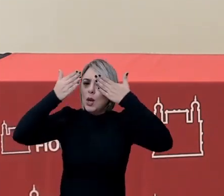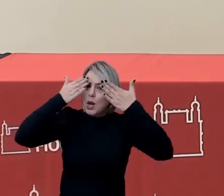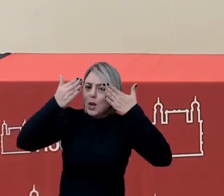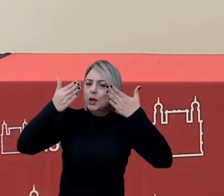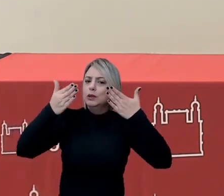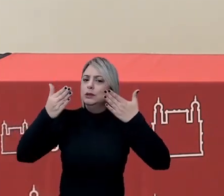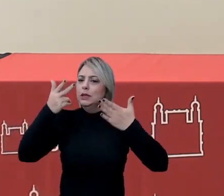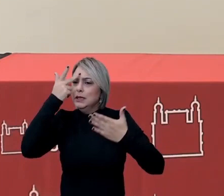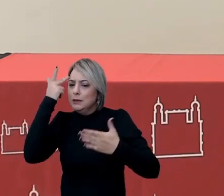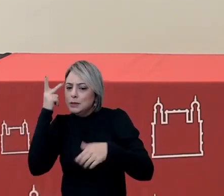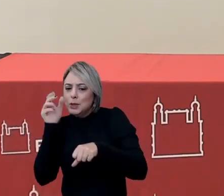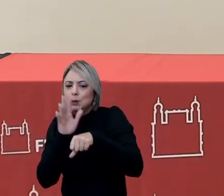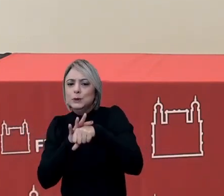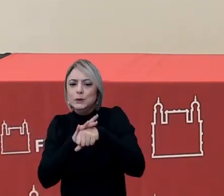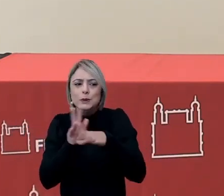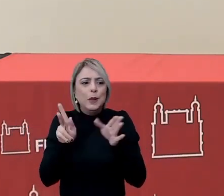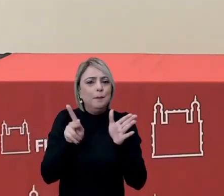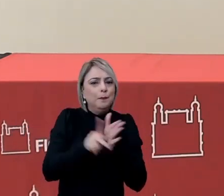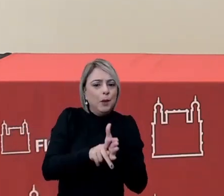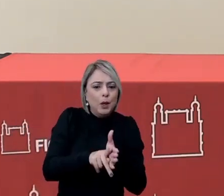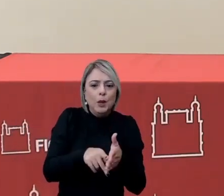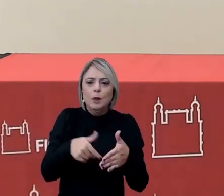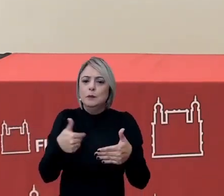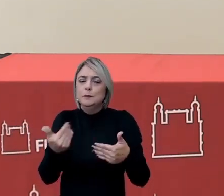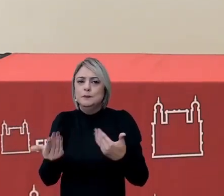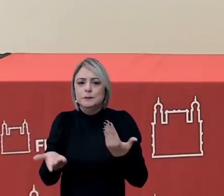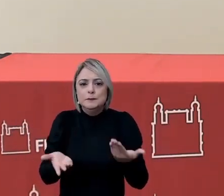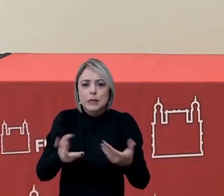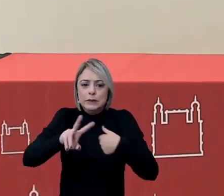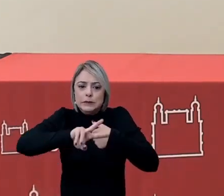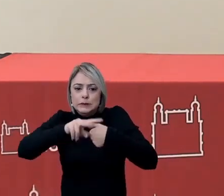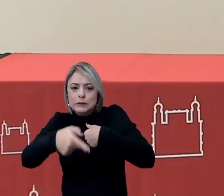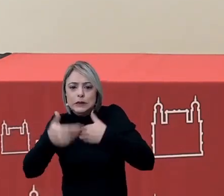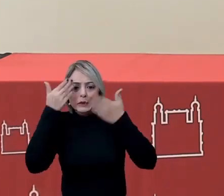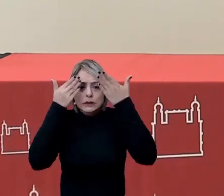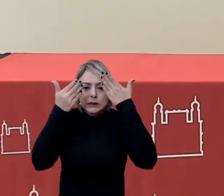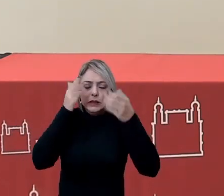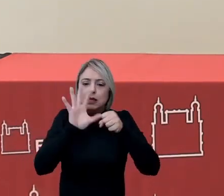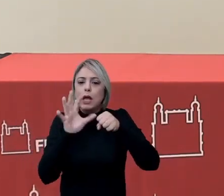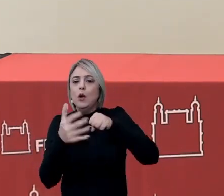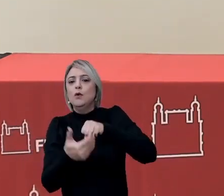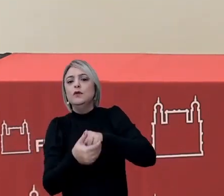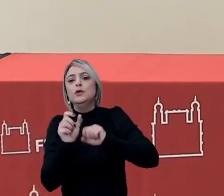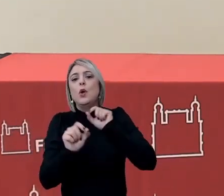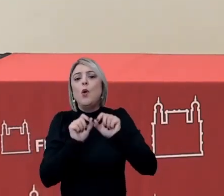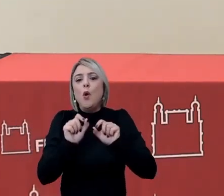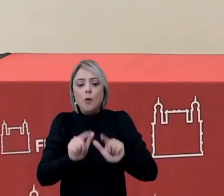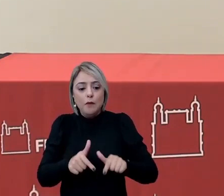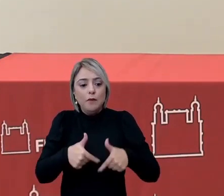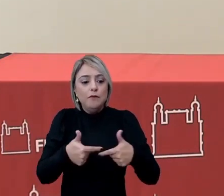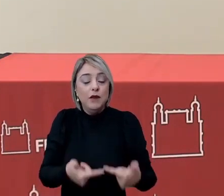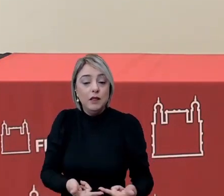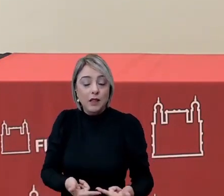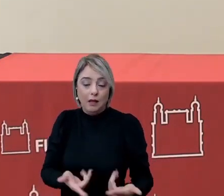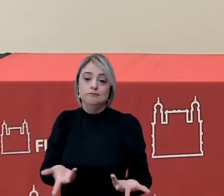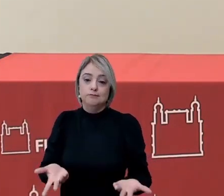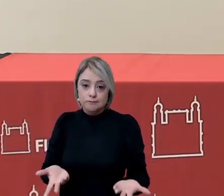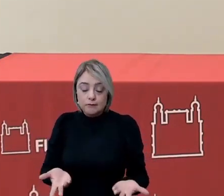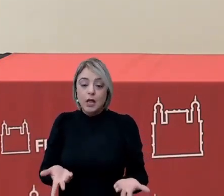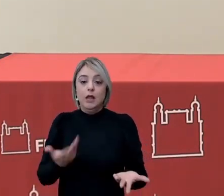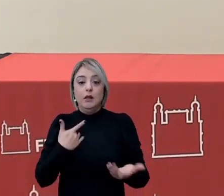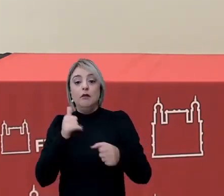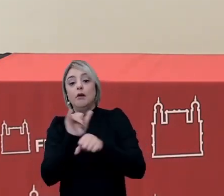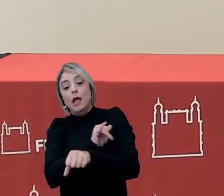da própria digamos assim das consequências psicológicas da covid de como é que a gente enfrenta então